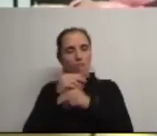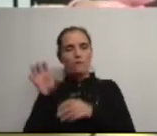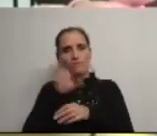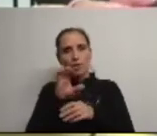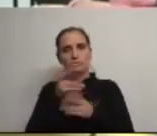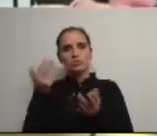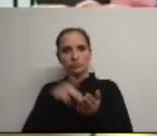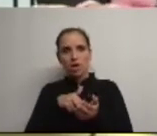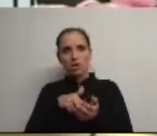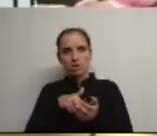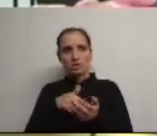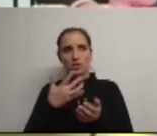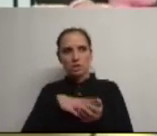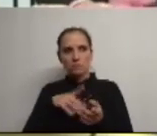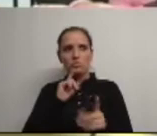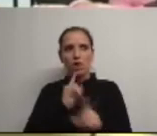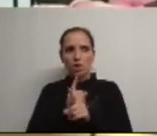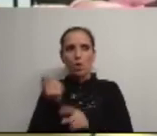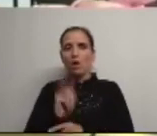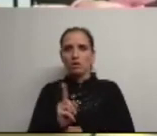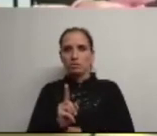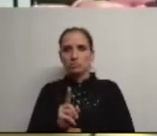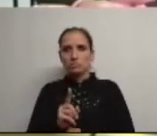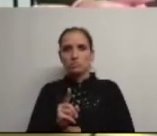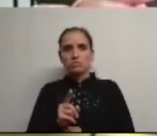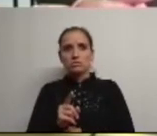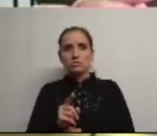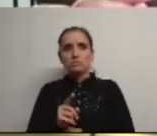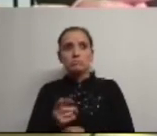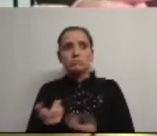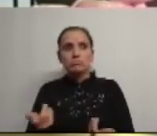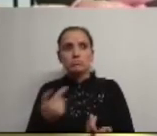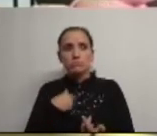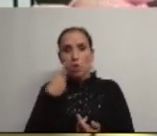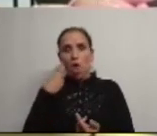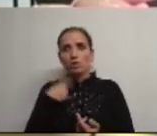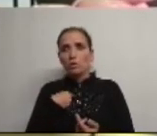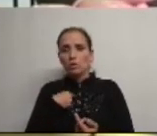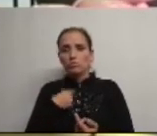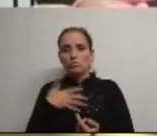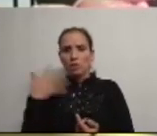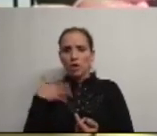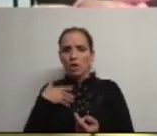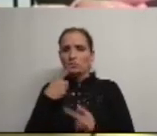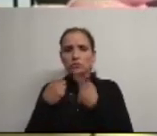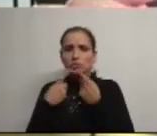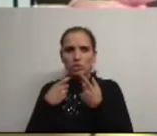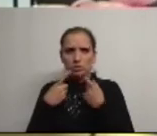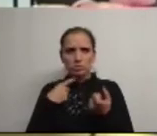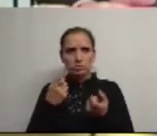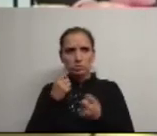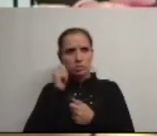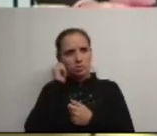estarmos agora queremos ou não queremos eu não faço reparem eu não faço questões posso-vos dizer